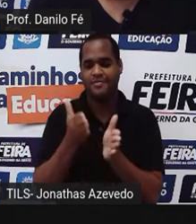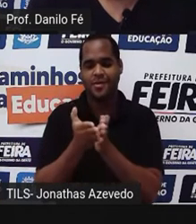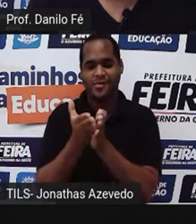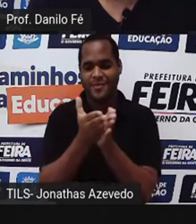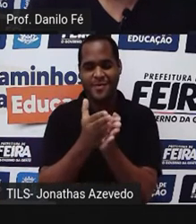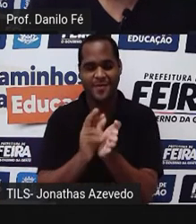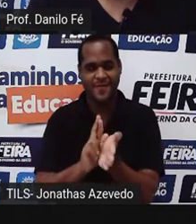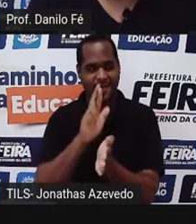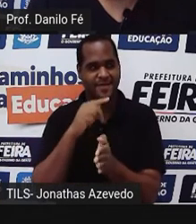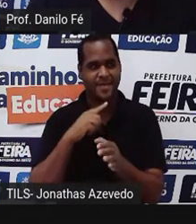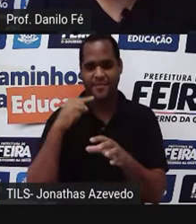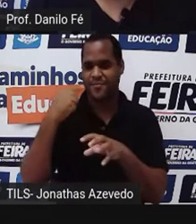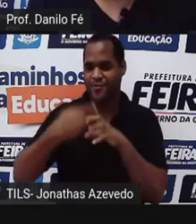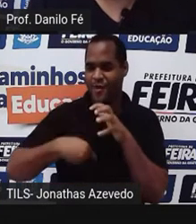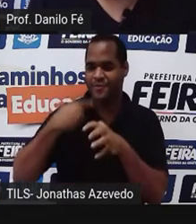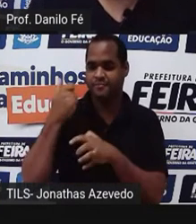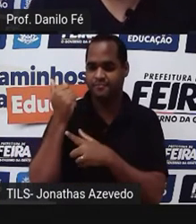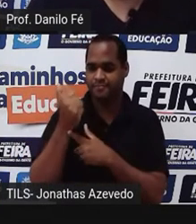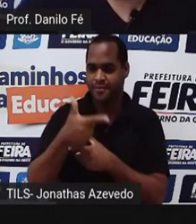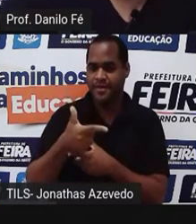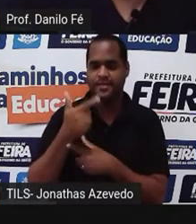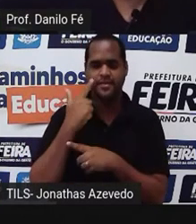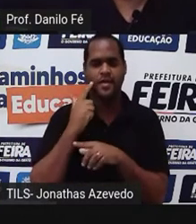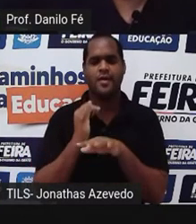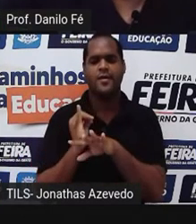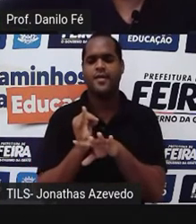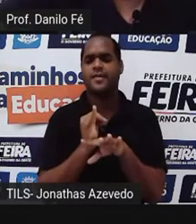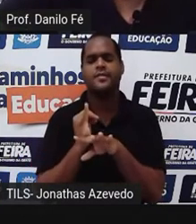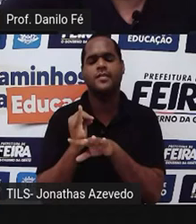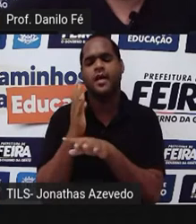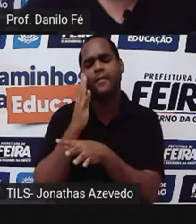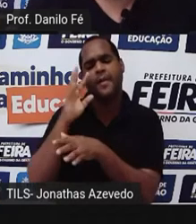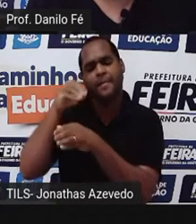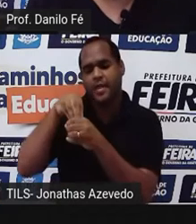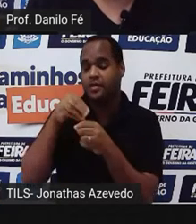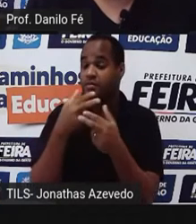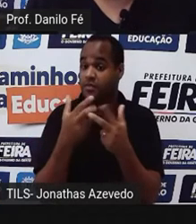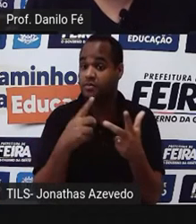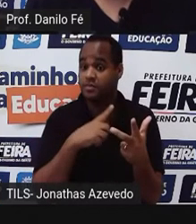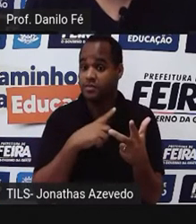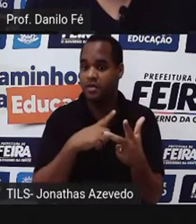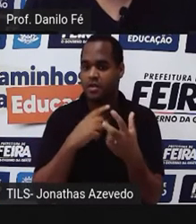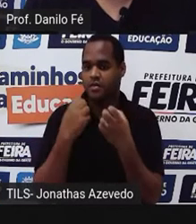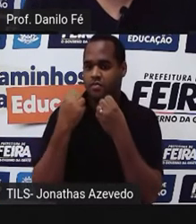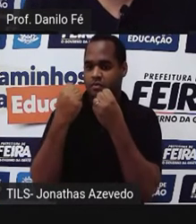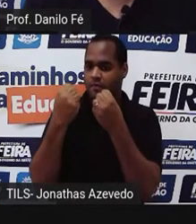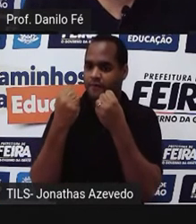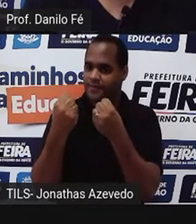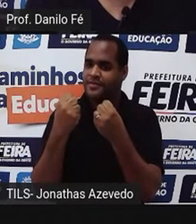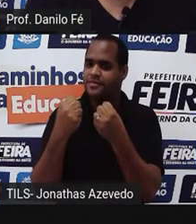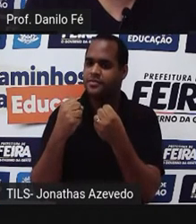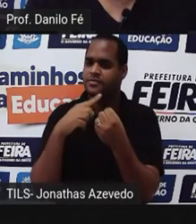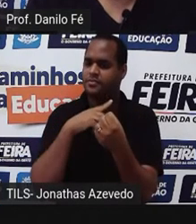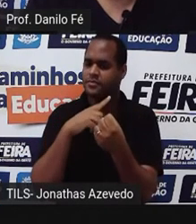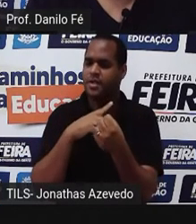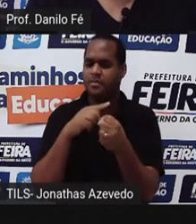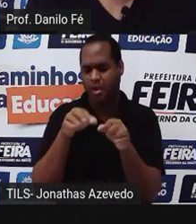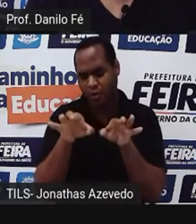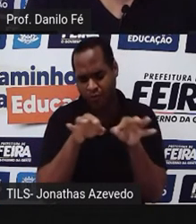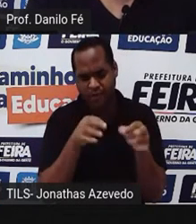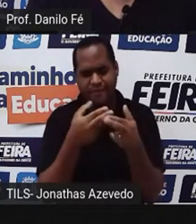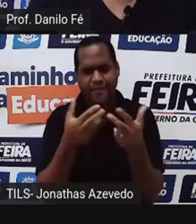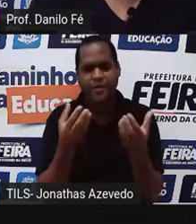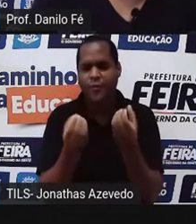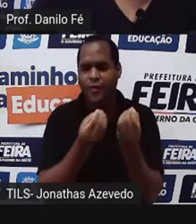E é difícil você invadir uma ilha quando ela é bem guardada por uma marinha poderosa, né? Então, como resolver isso?